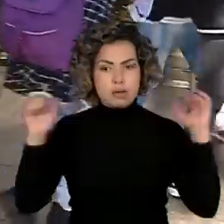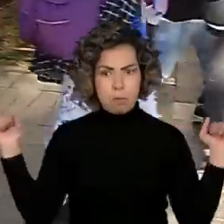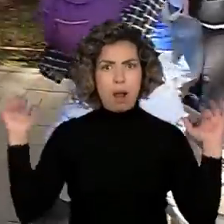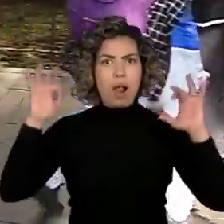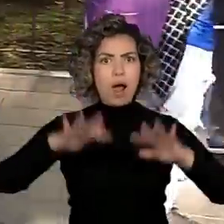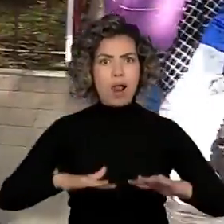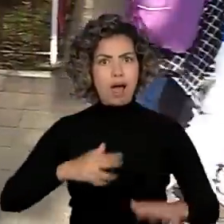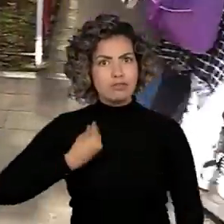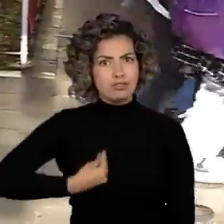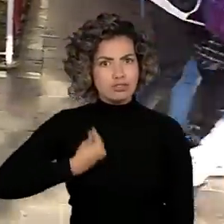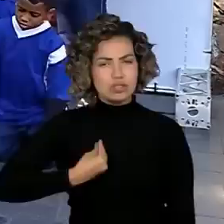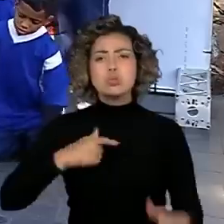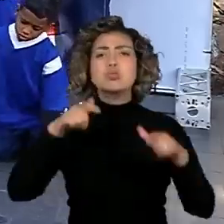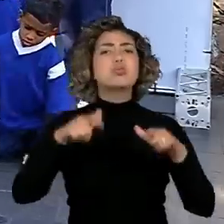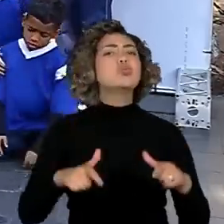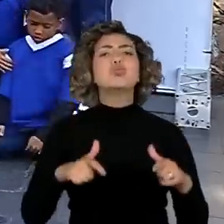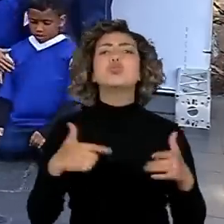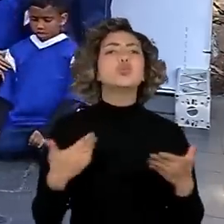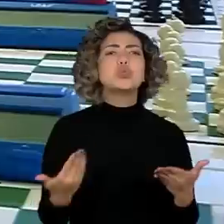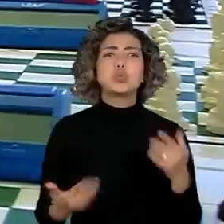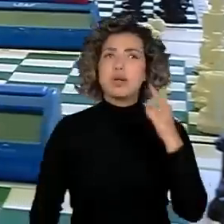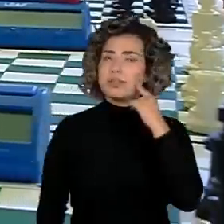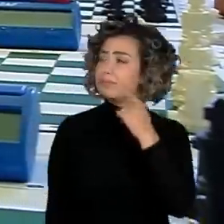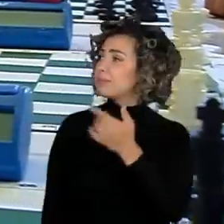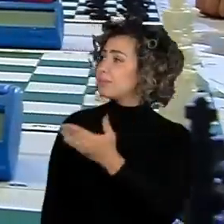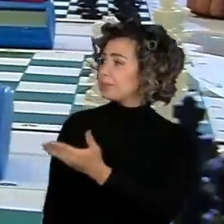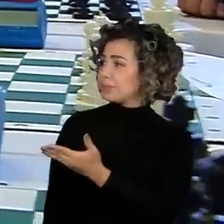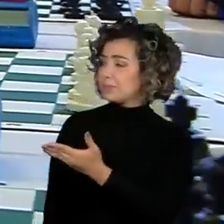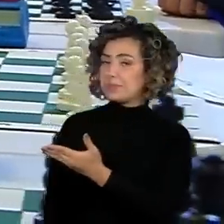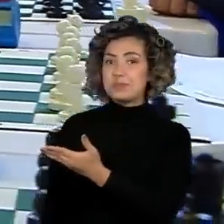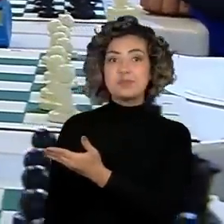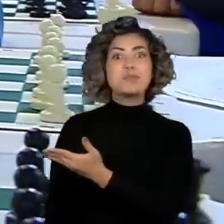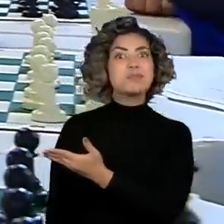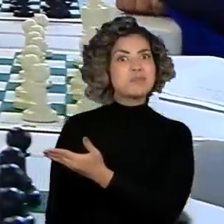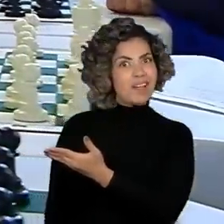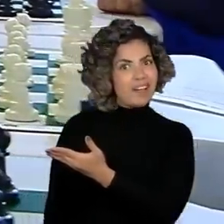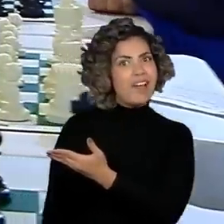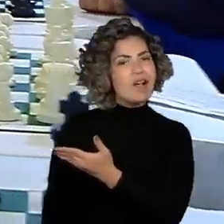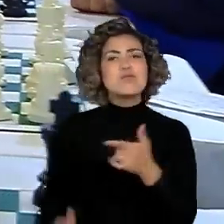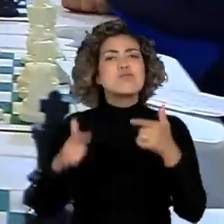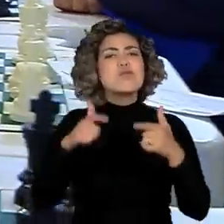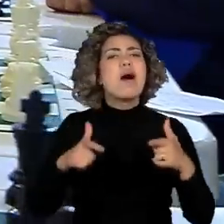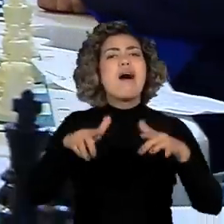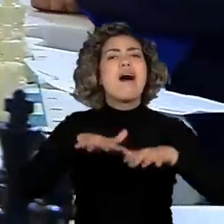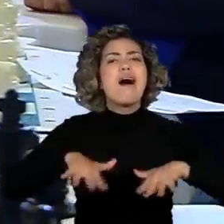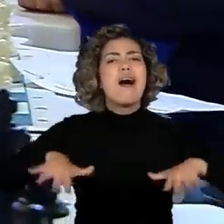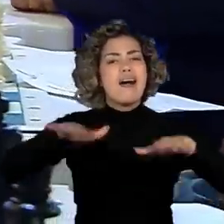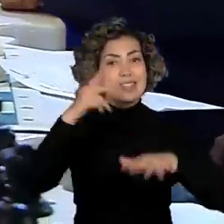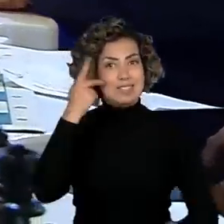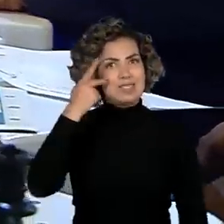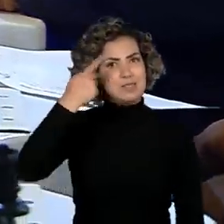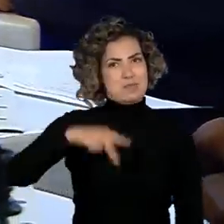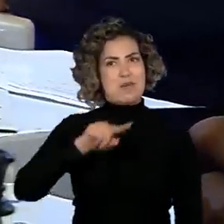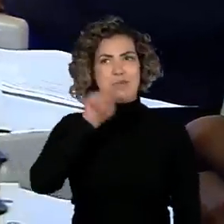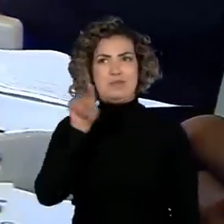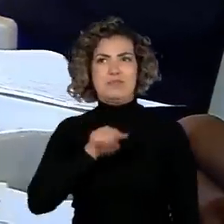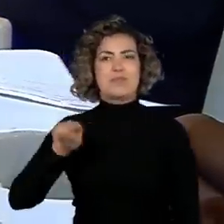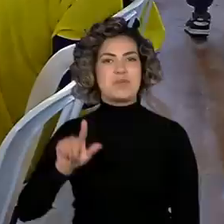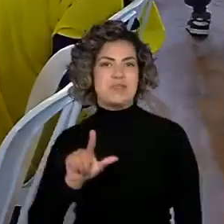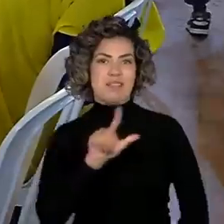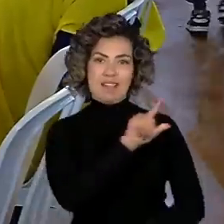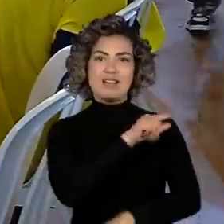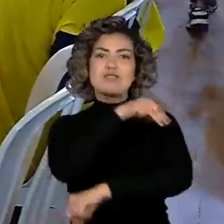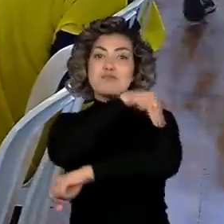Nós estamos no Clube Atlético Juventus, que fica no tradicional bairro da Moca, na zona leste da cidade de São Paulo.